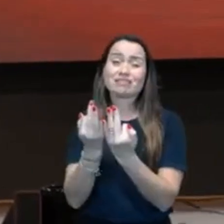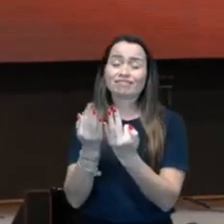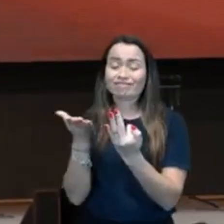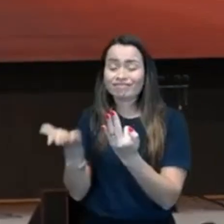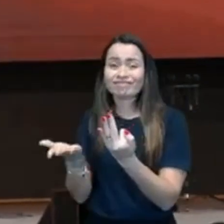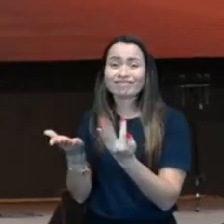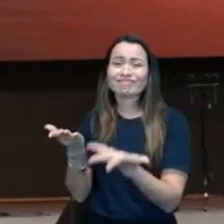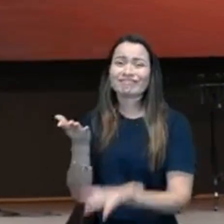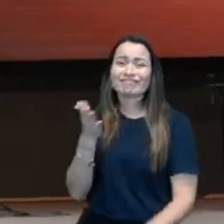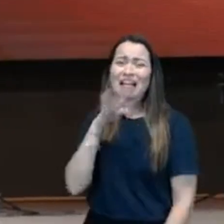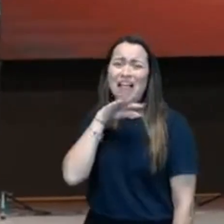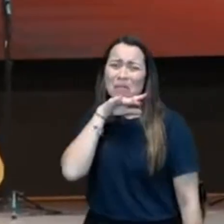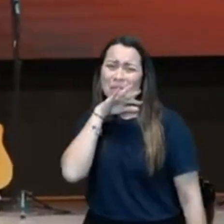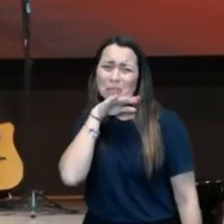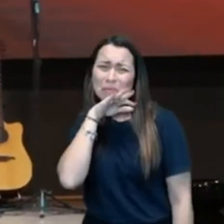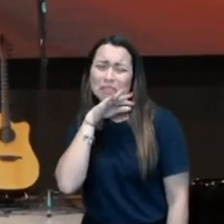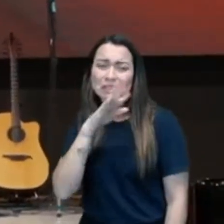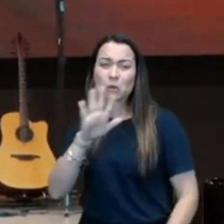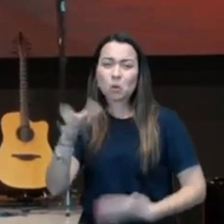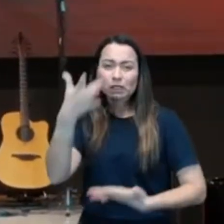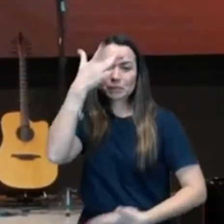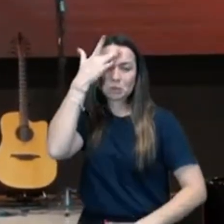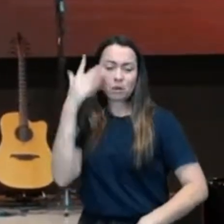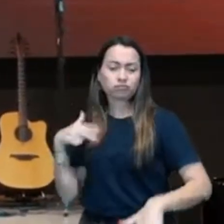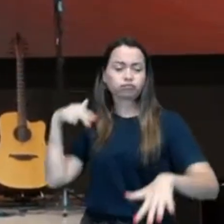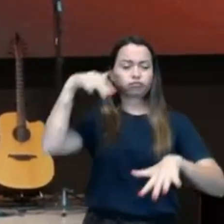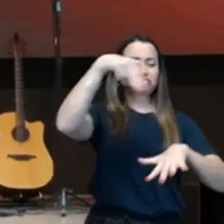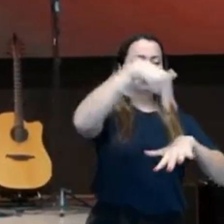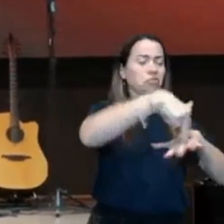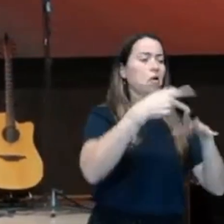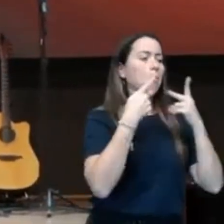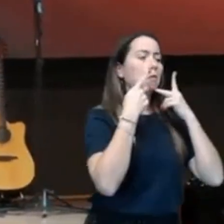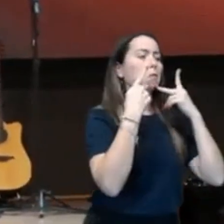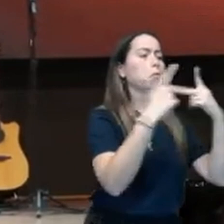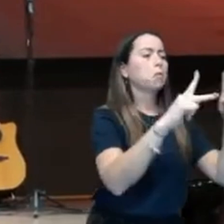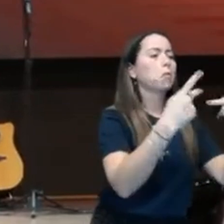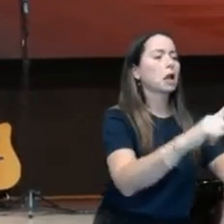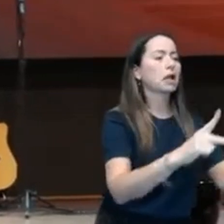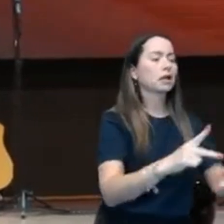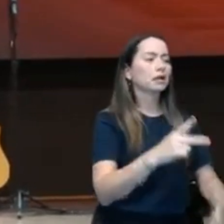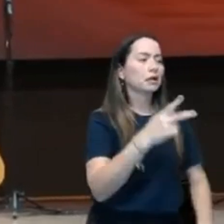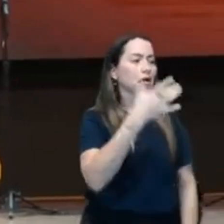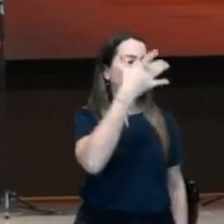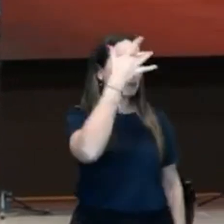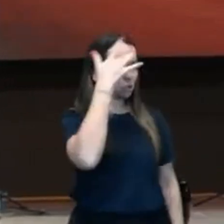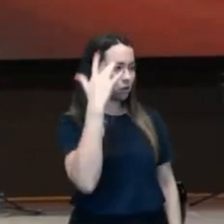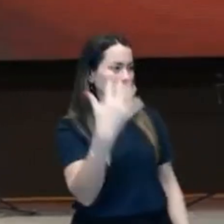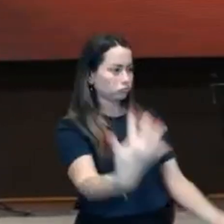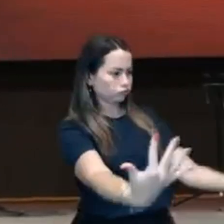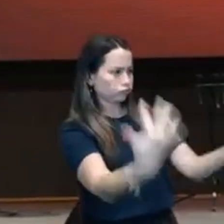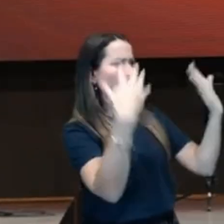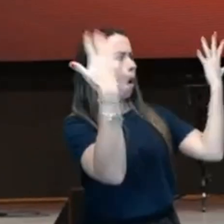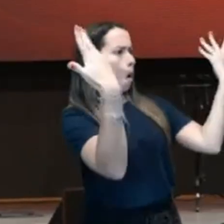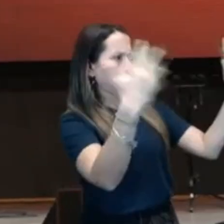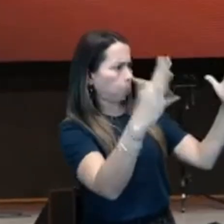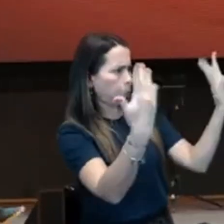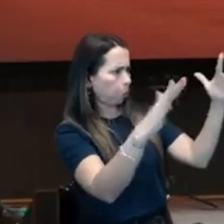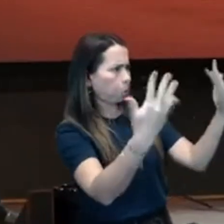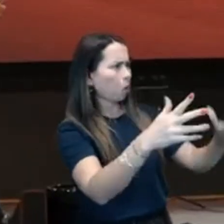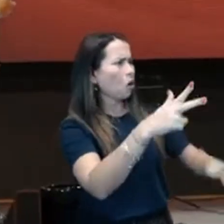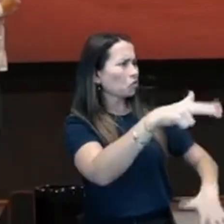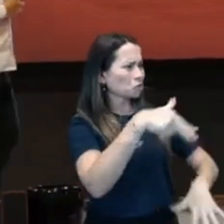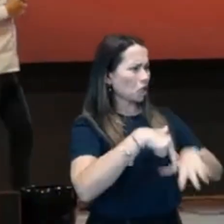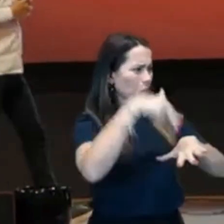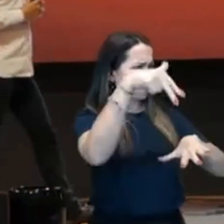dizerem assim, quando aquele homem sobe no púlpito e prega, que ele nunca desce de lá, de tanto que ele prega. Mas quando ele